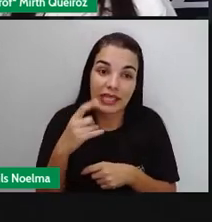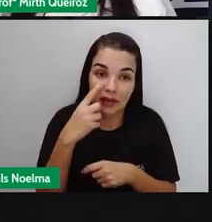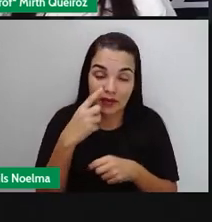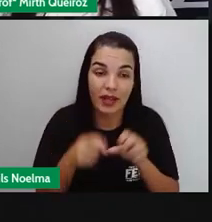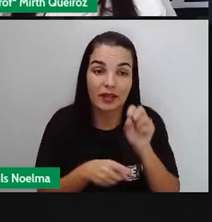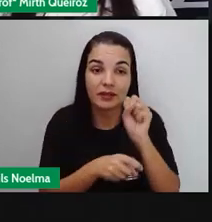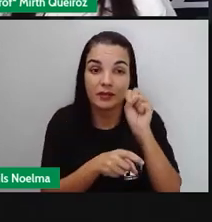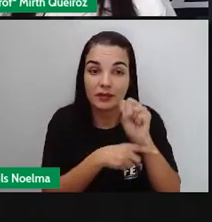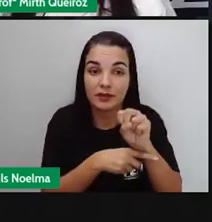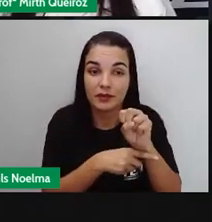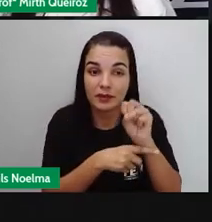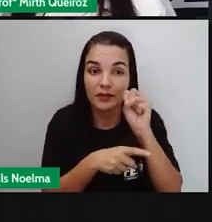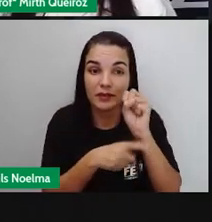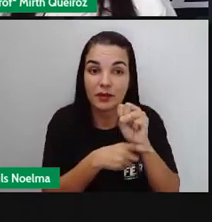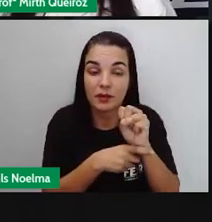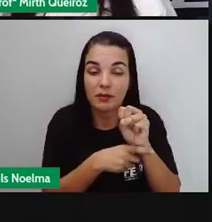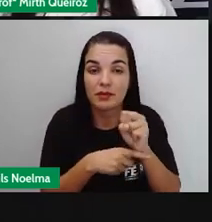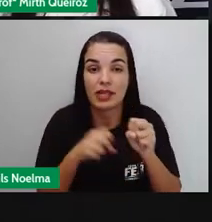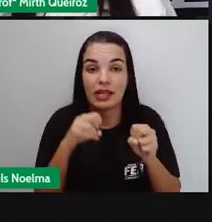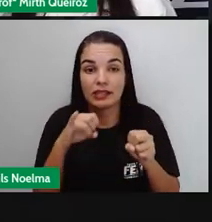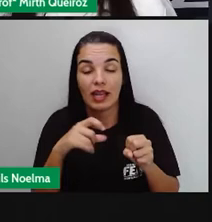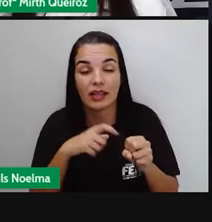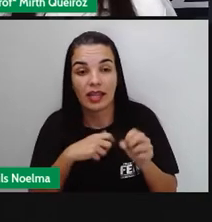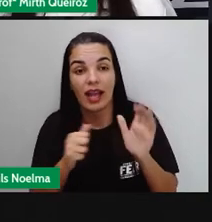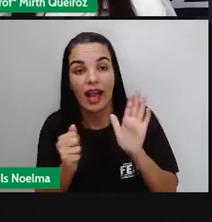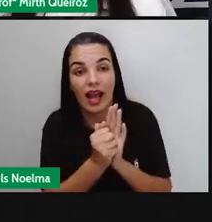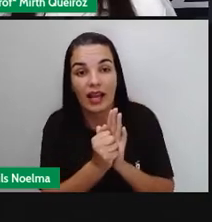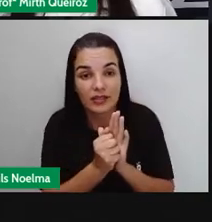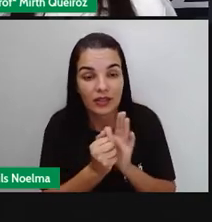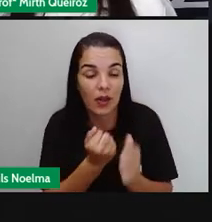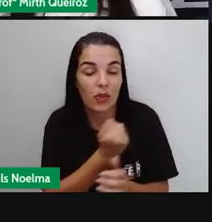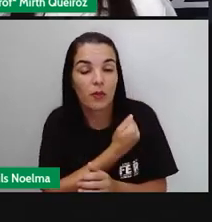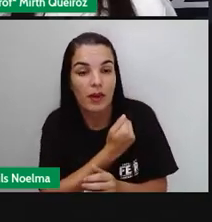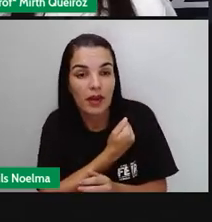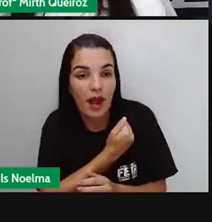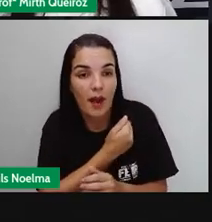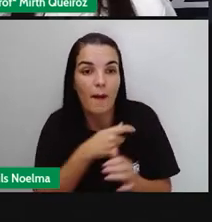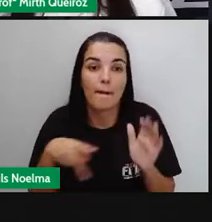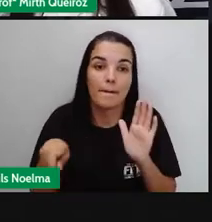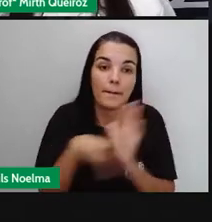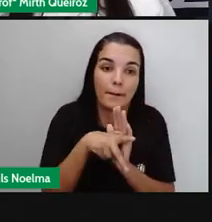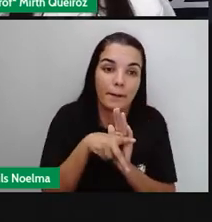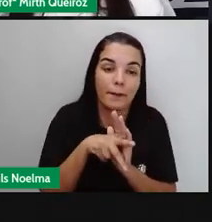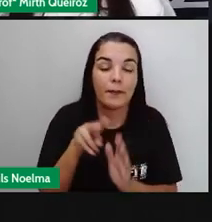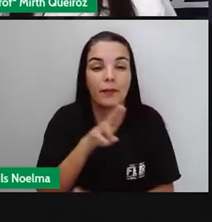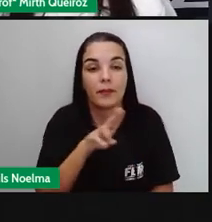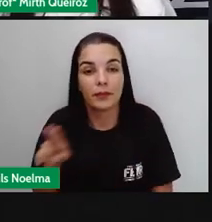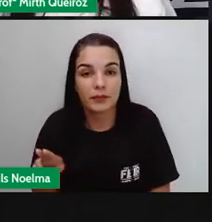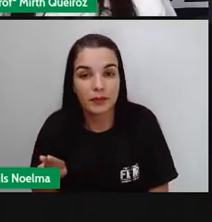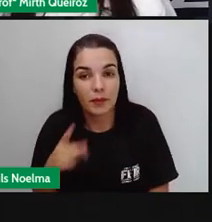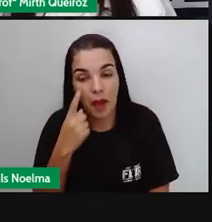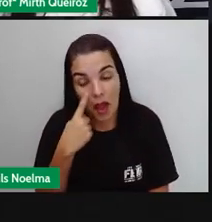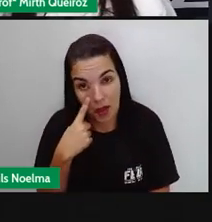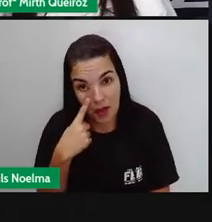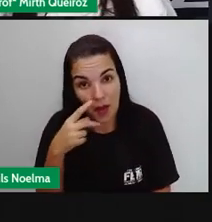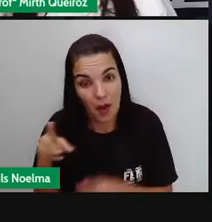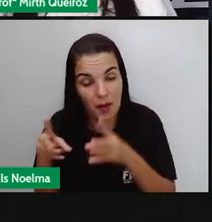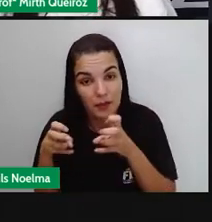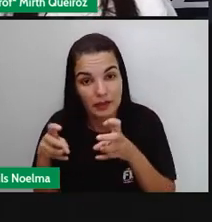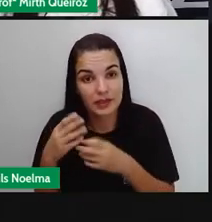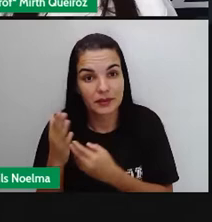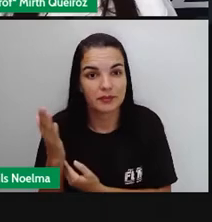concordando com o artigo, numeral, pronome ou adjetivo que os acompanha. Observe só.